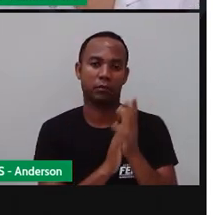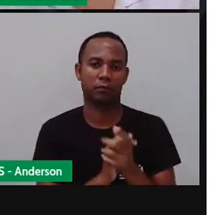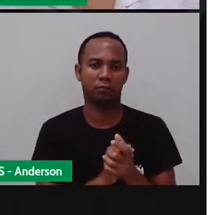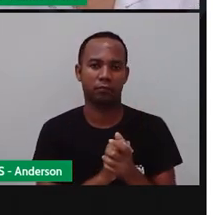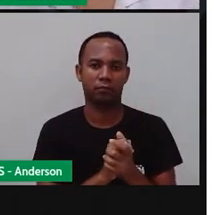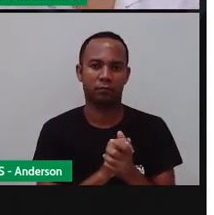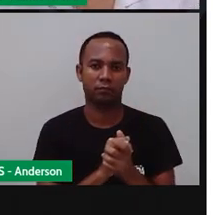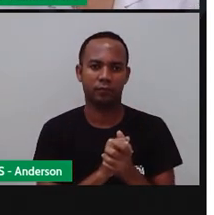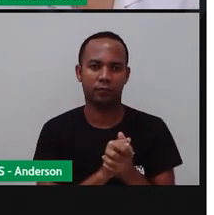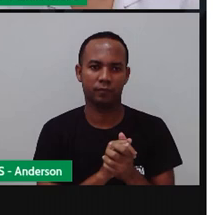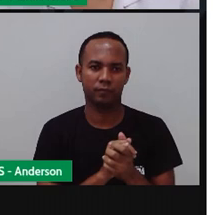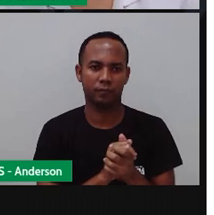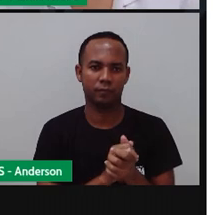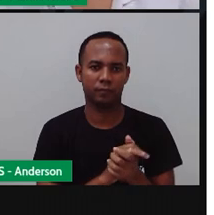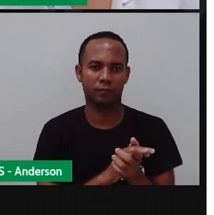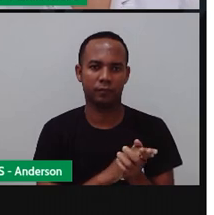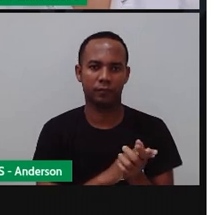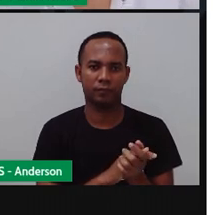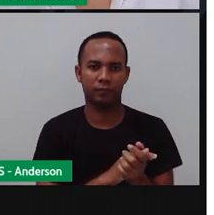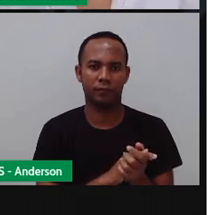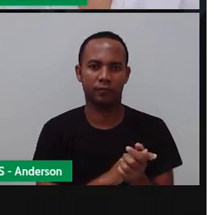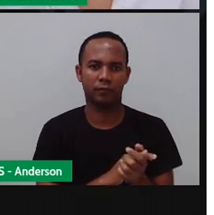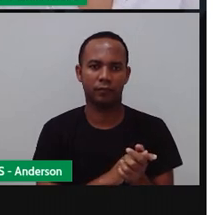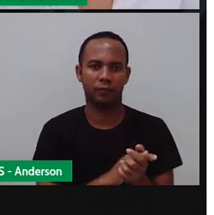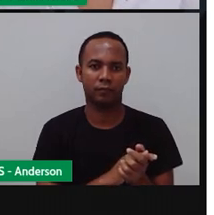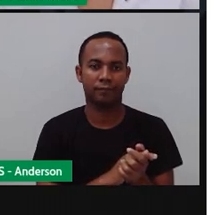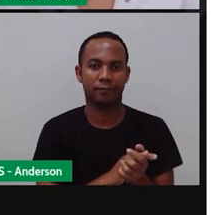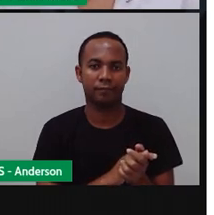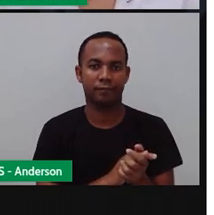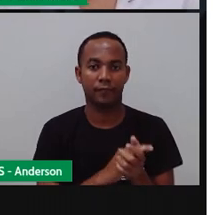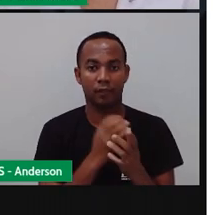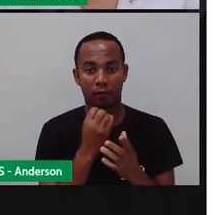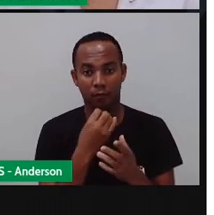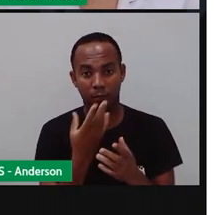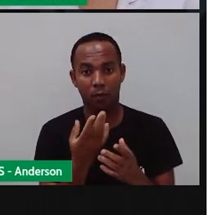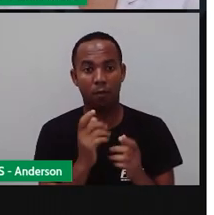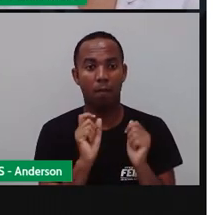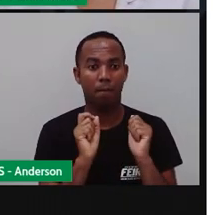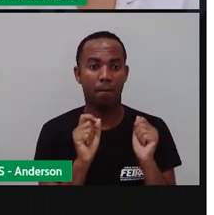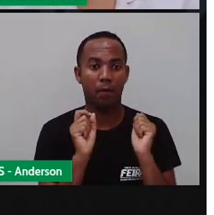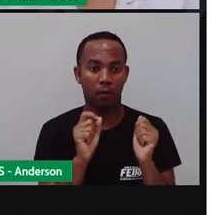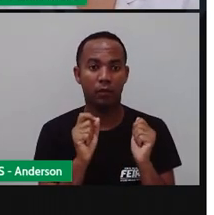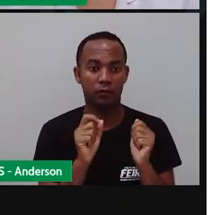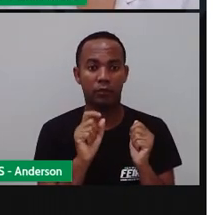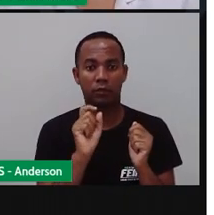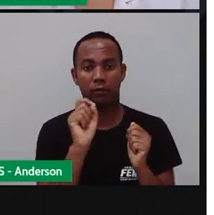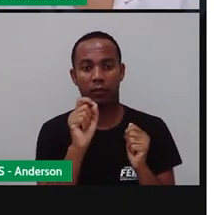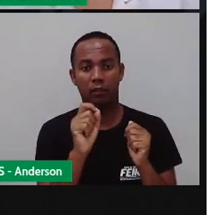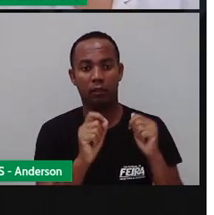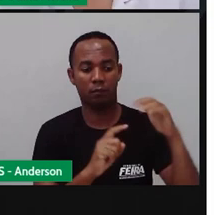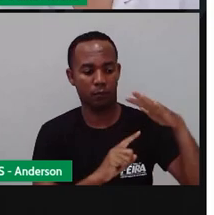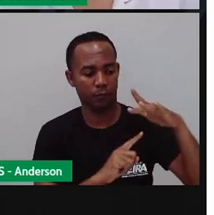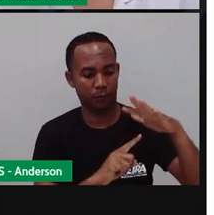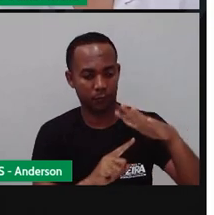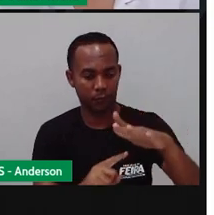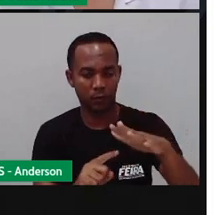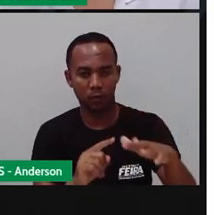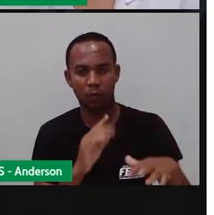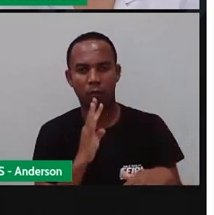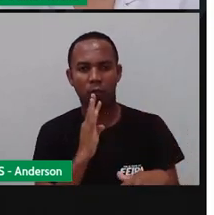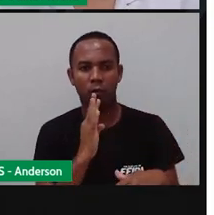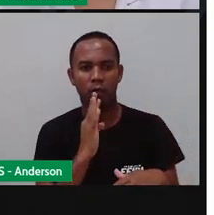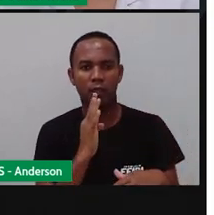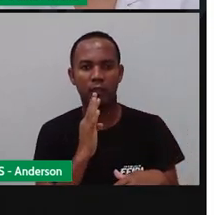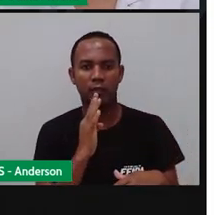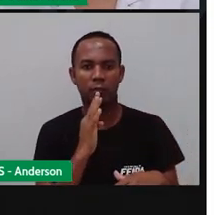seria de mim sem a tecnologia, né? Bom, a gente pode se localizar através dessas coisas por meio de conhecimentos